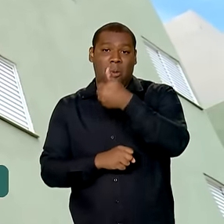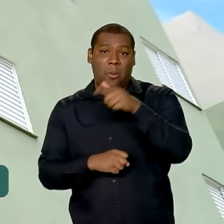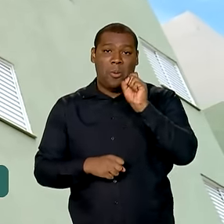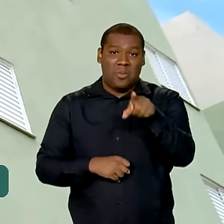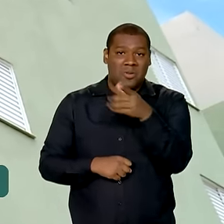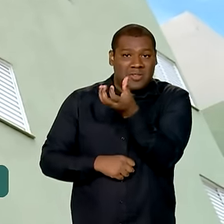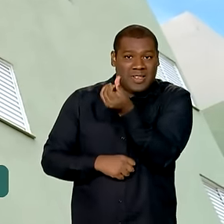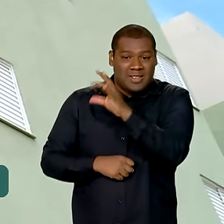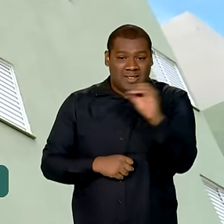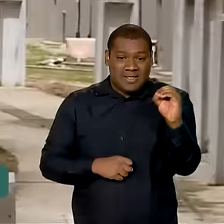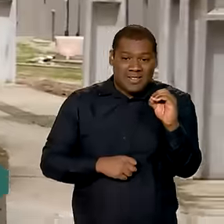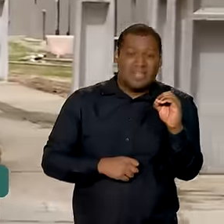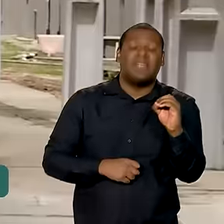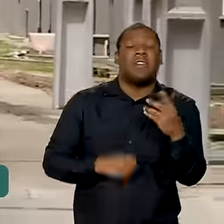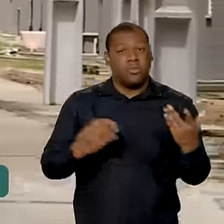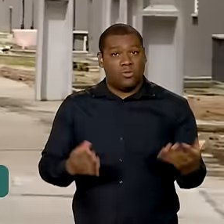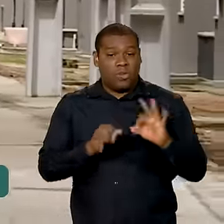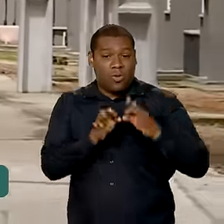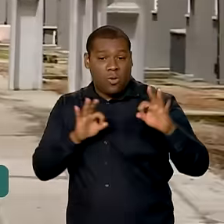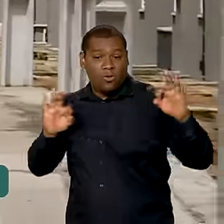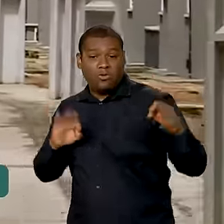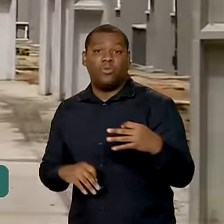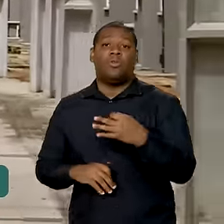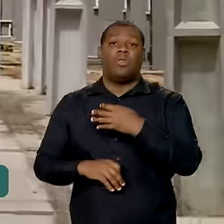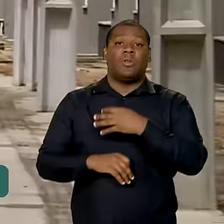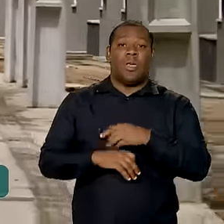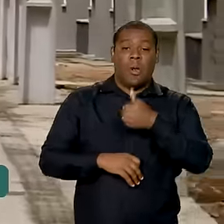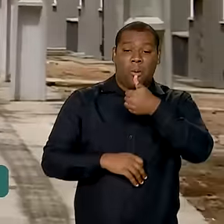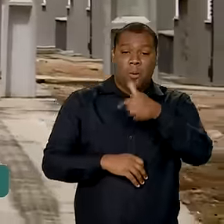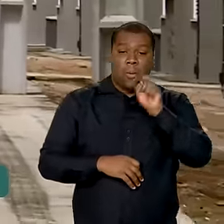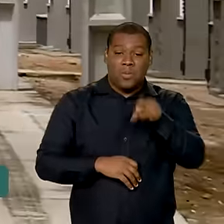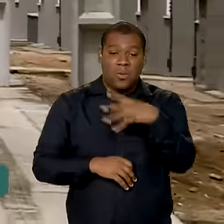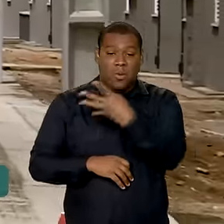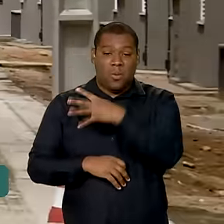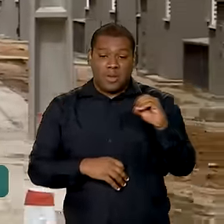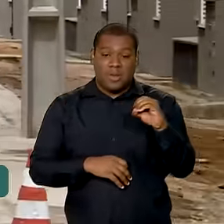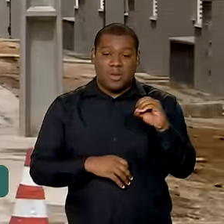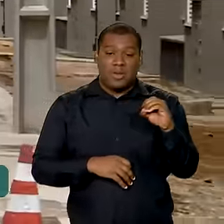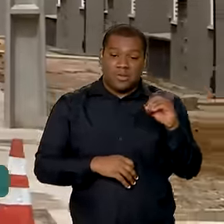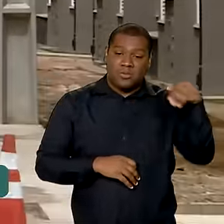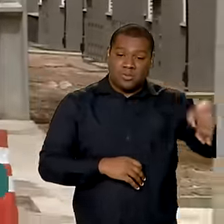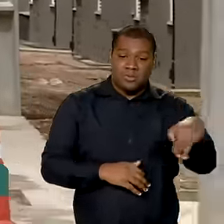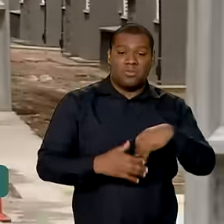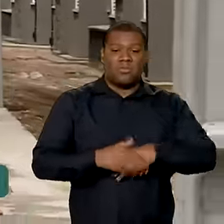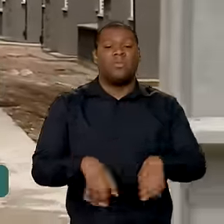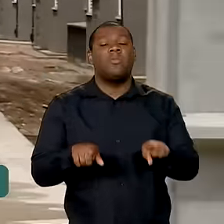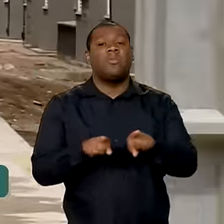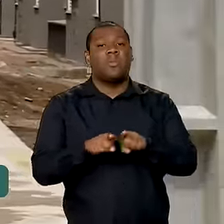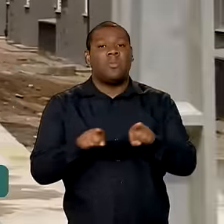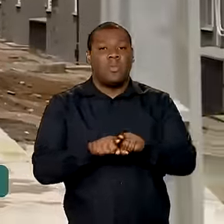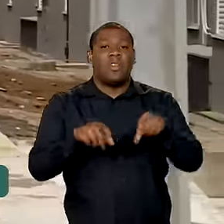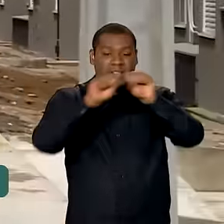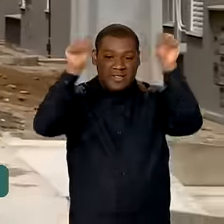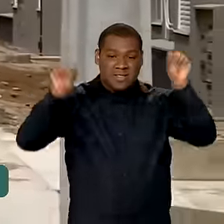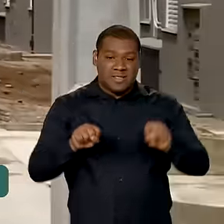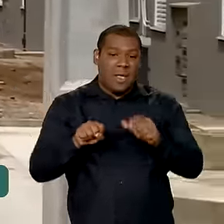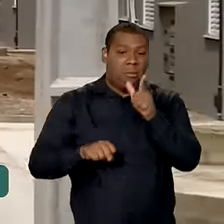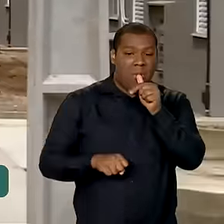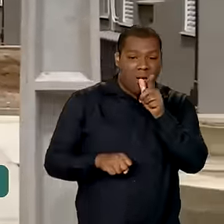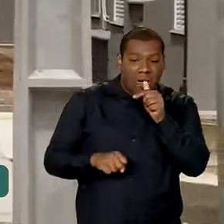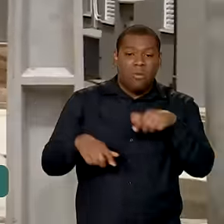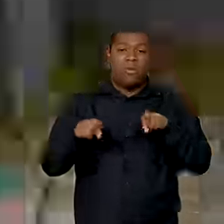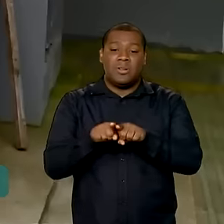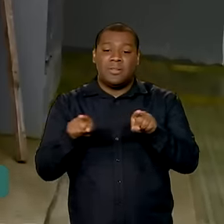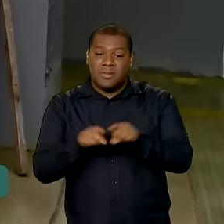metros quadrados cada e infraestrutura completa, incluindo rede de abastecimento de água, sistema individual de